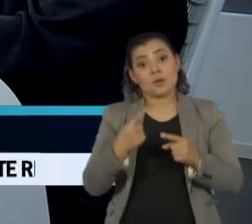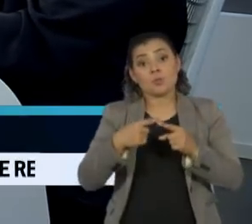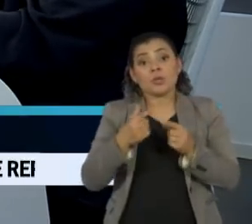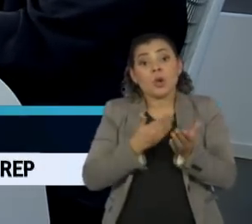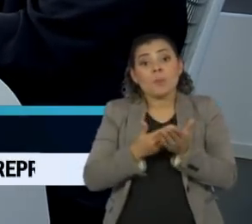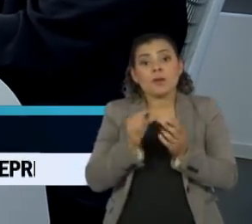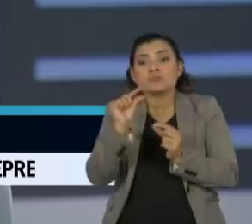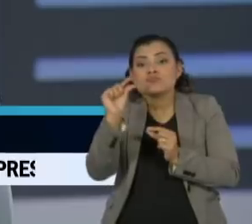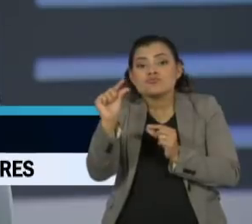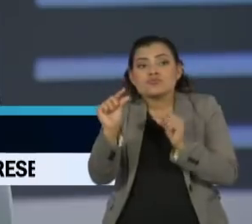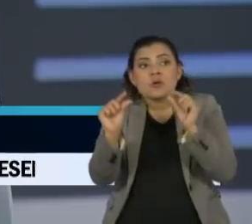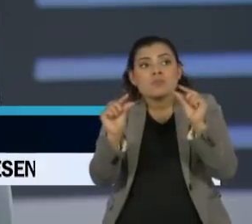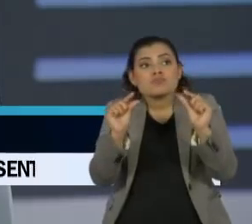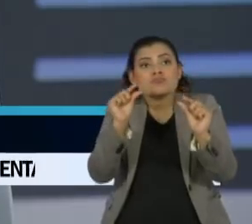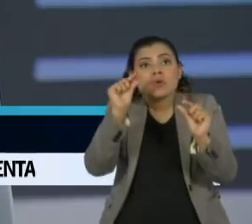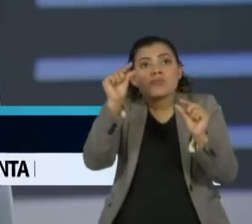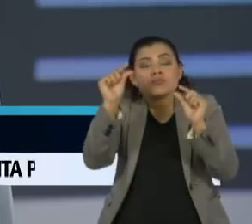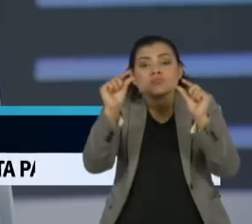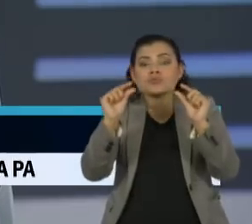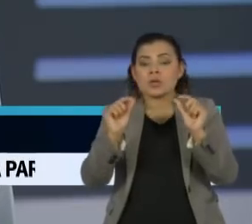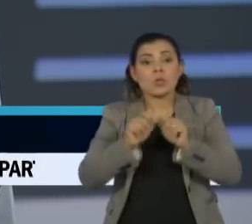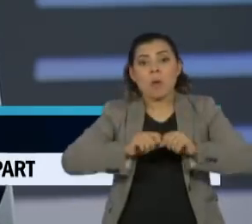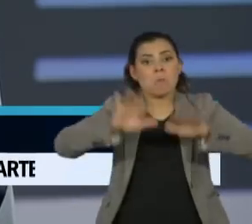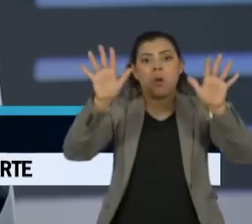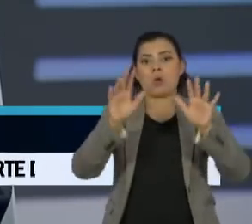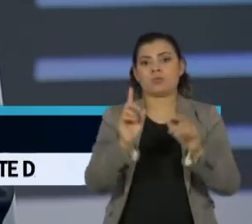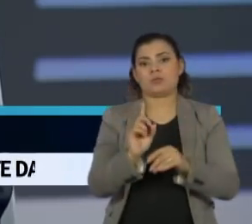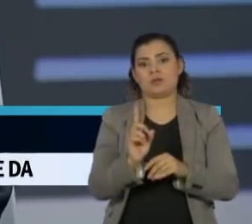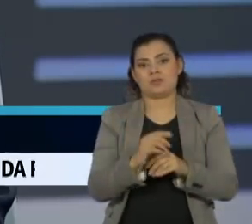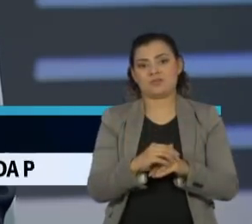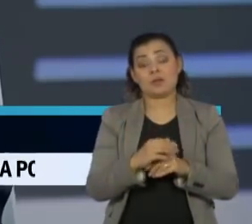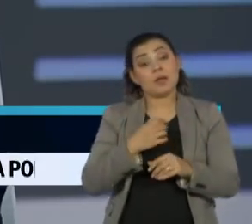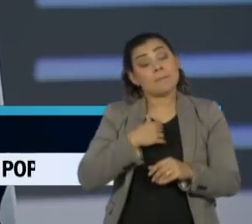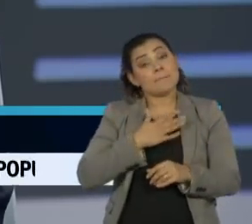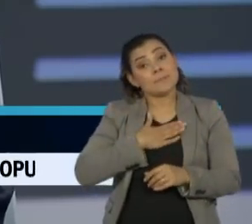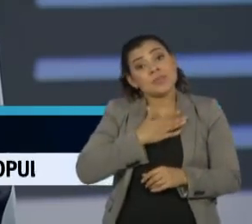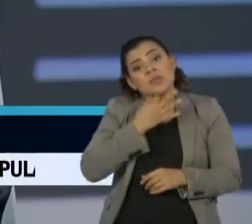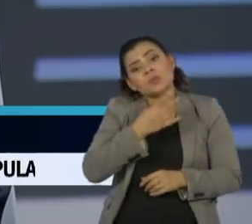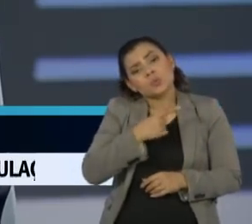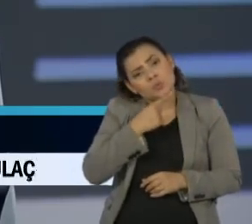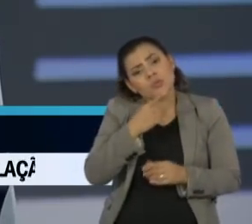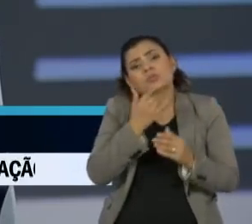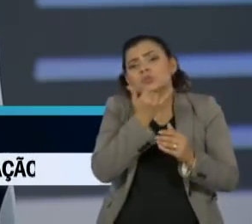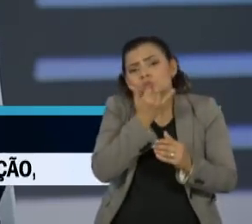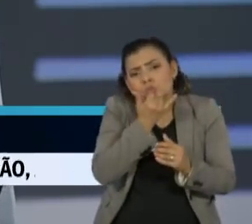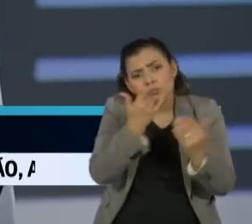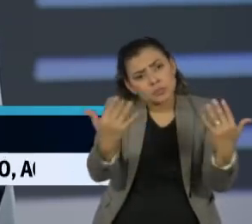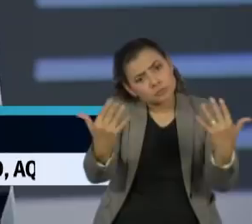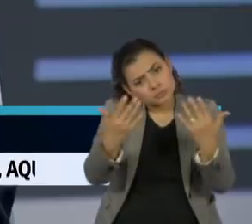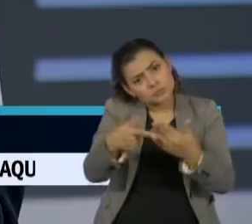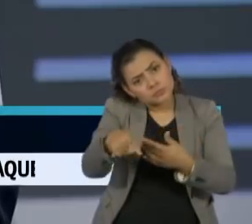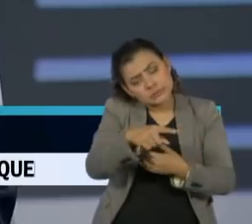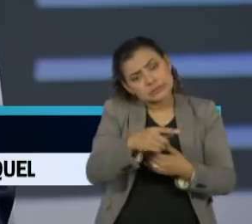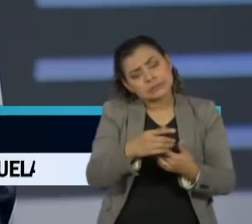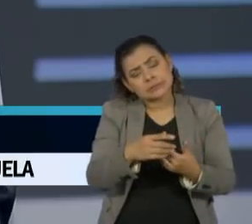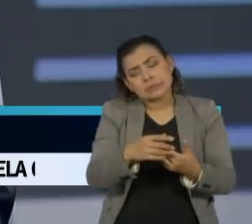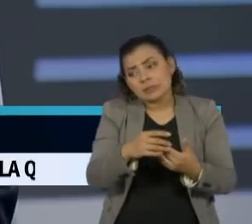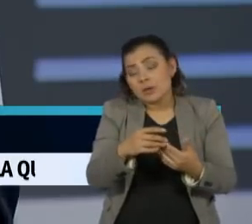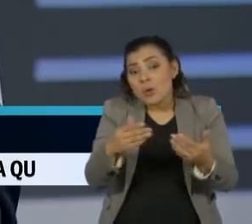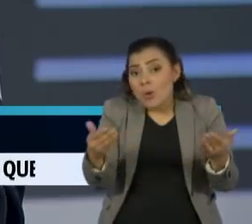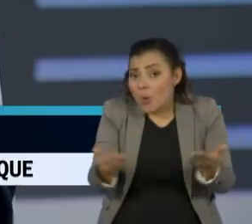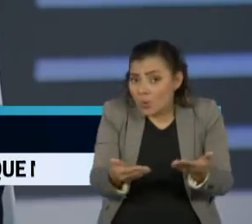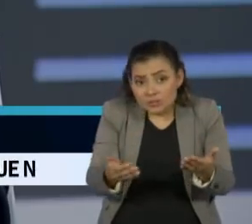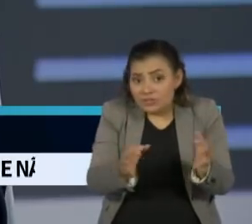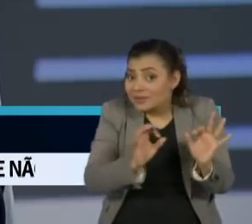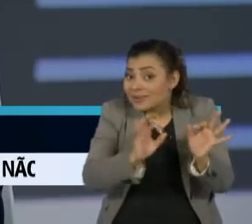E também, eu acho que, no fundo, eu estou só colocando minhas dúvidas. Desculpe, telespectador, se eu não consigo saber. Porque ninguém hoje,